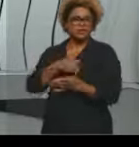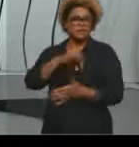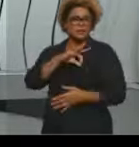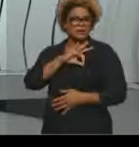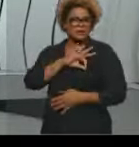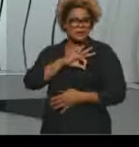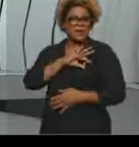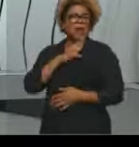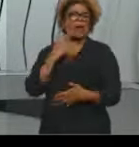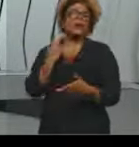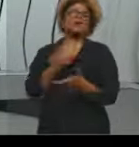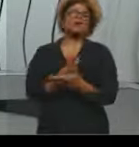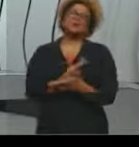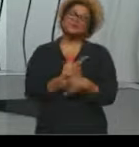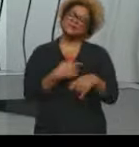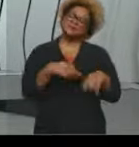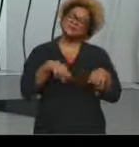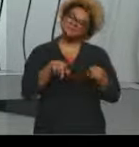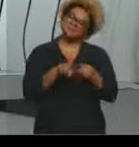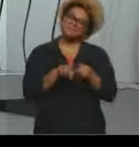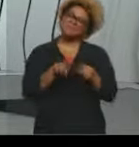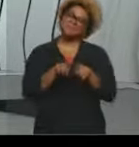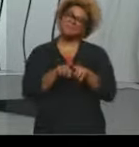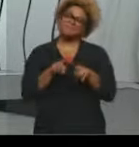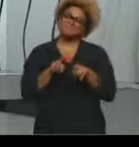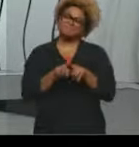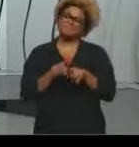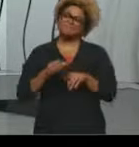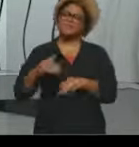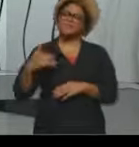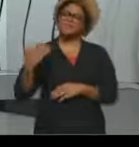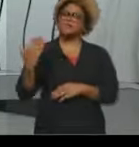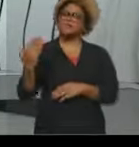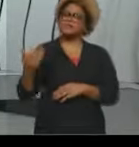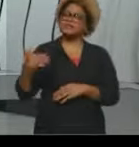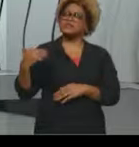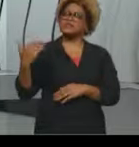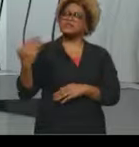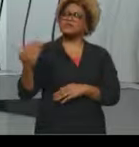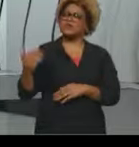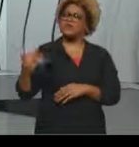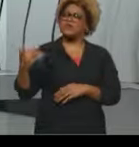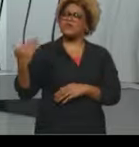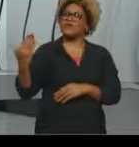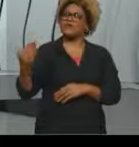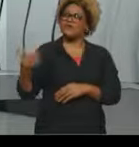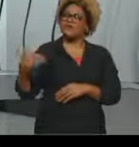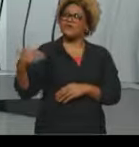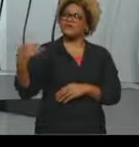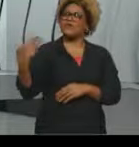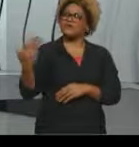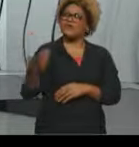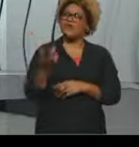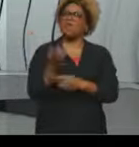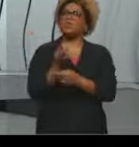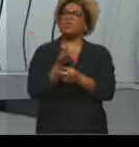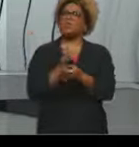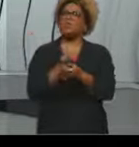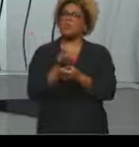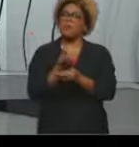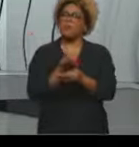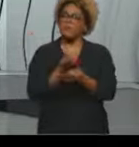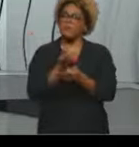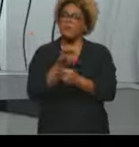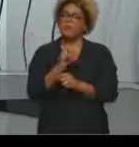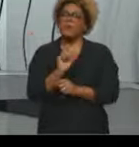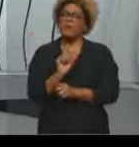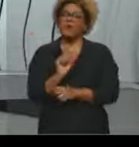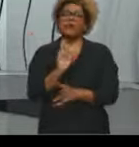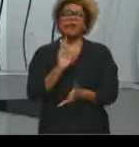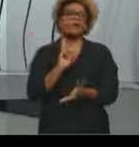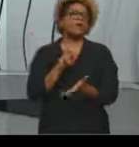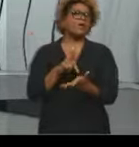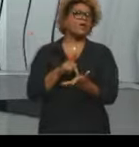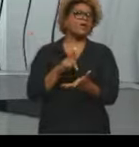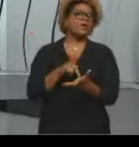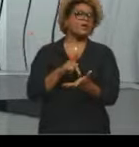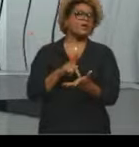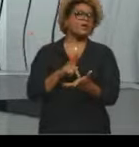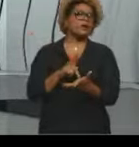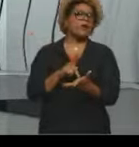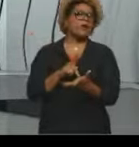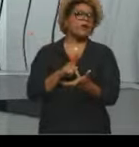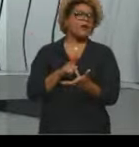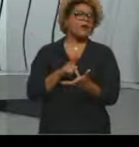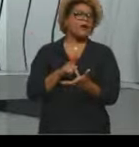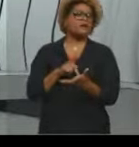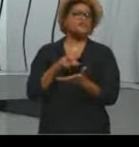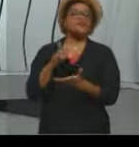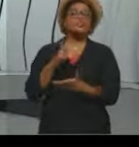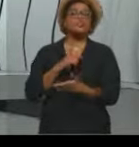gente tem aí um crescimento, vamos dizer assim, a um crescimento econômico que, na verdade, eles se ancoram no